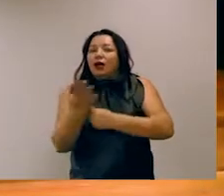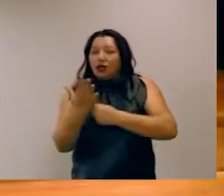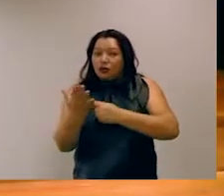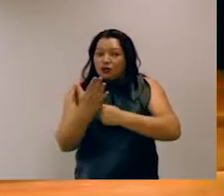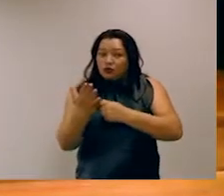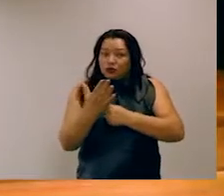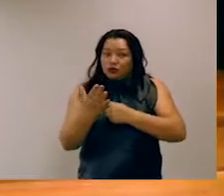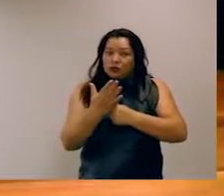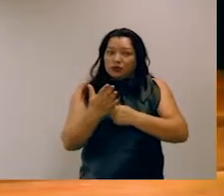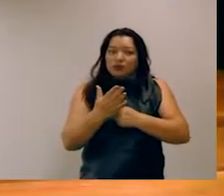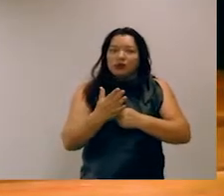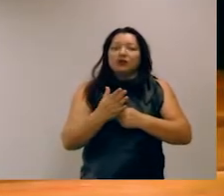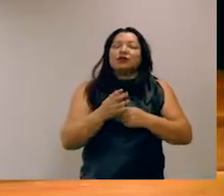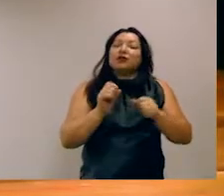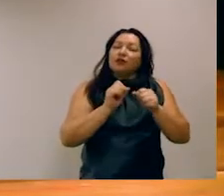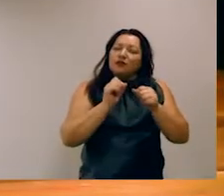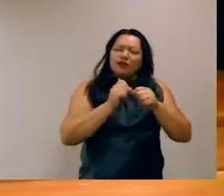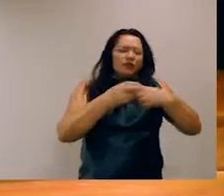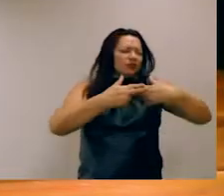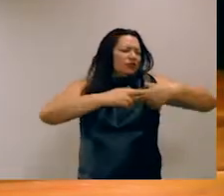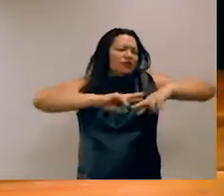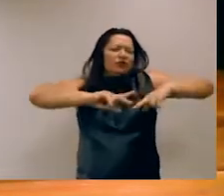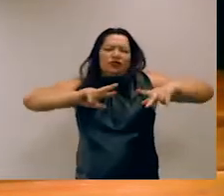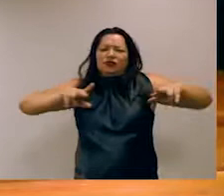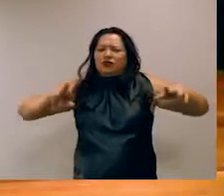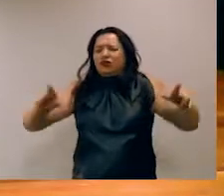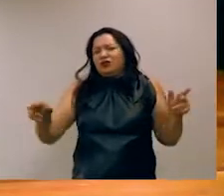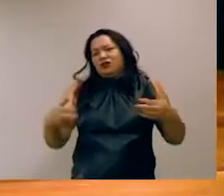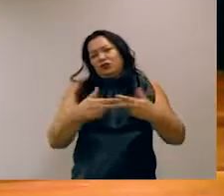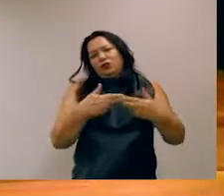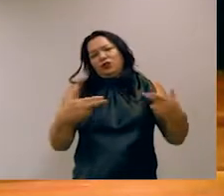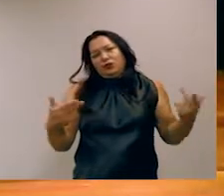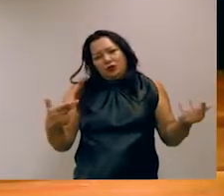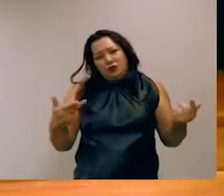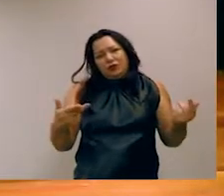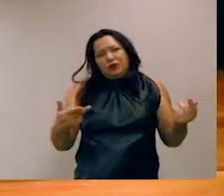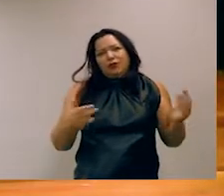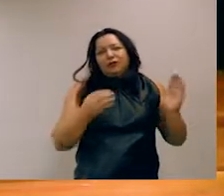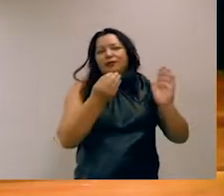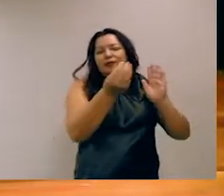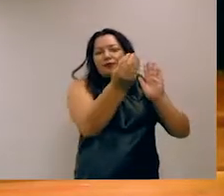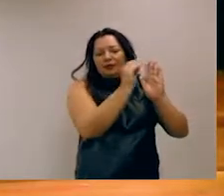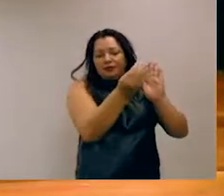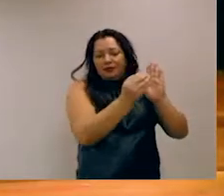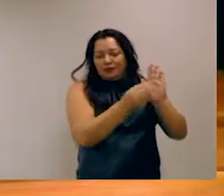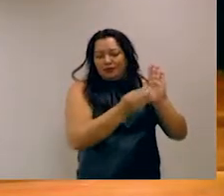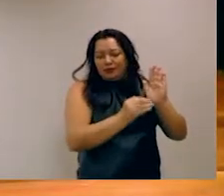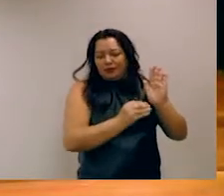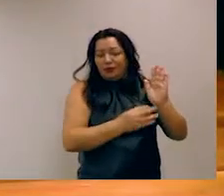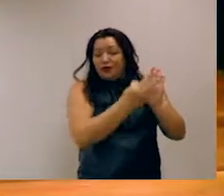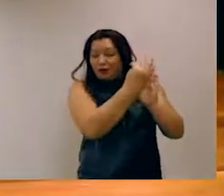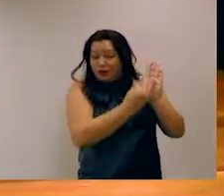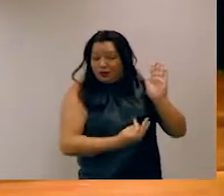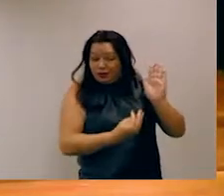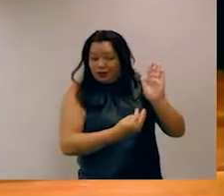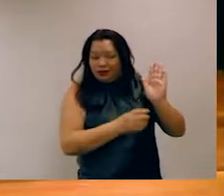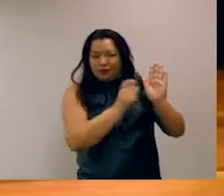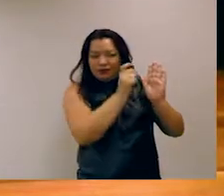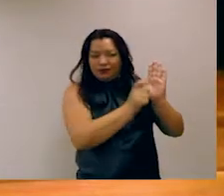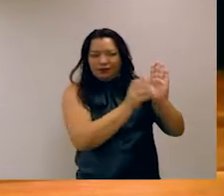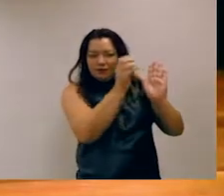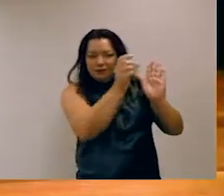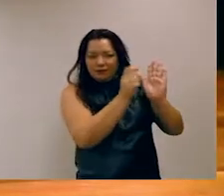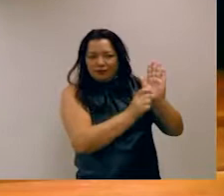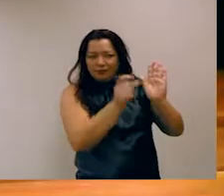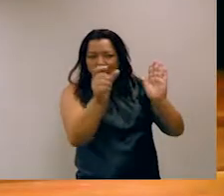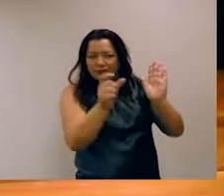tarefas. E, logo, o mesmo modelo que é muito bom, por exemplo, em classificação de texto, ele provavelmente vai conseguir, no